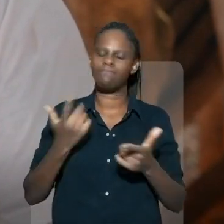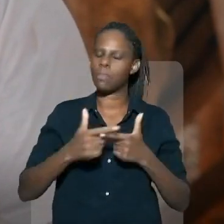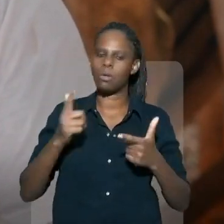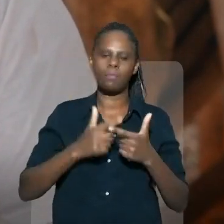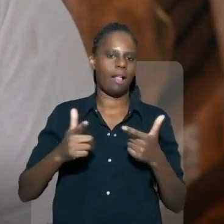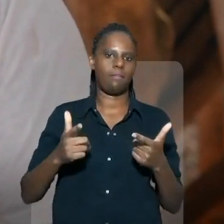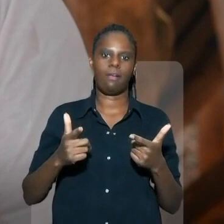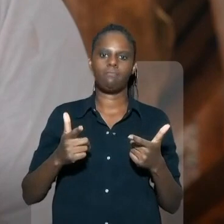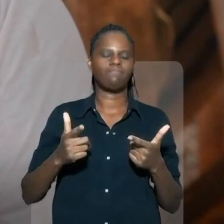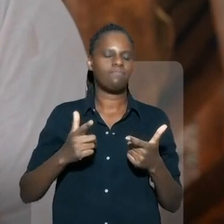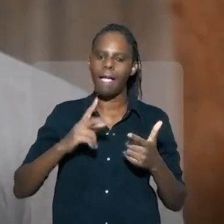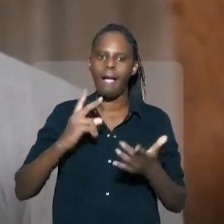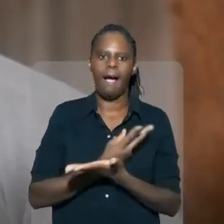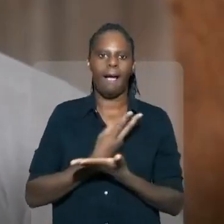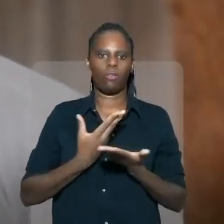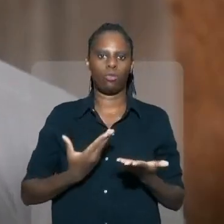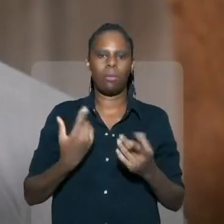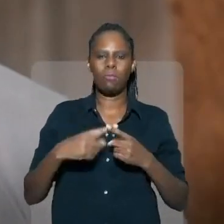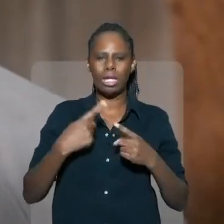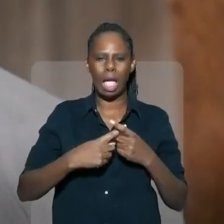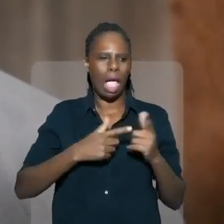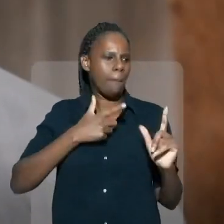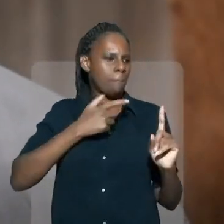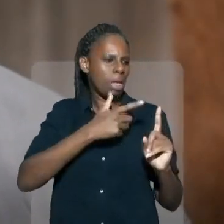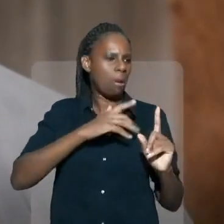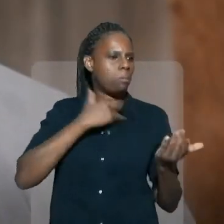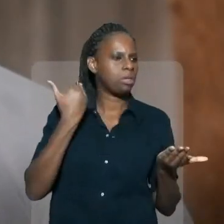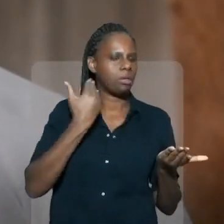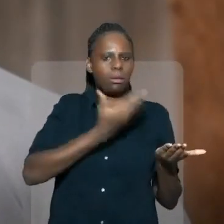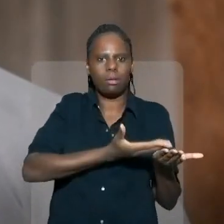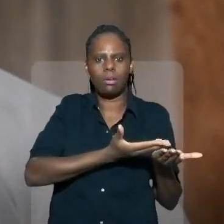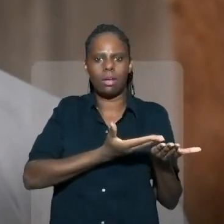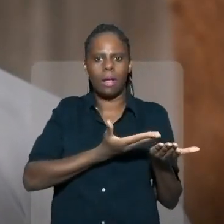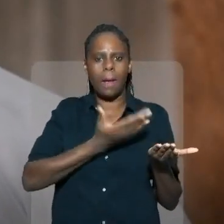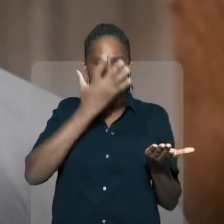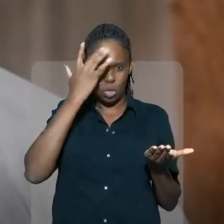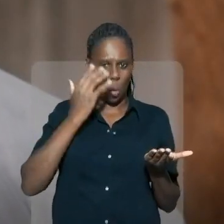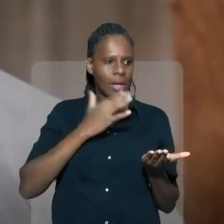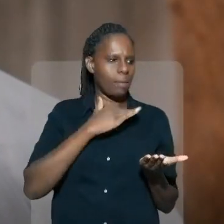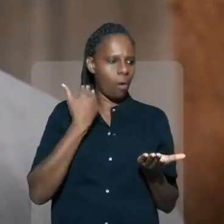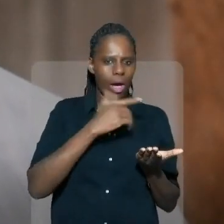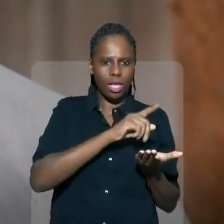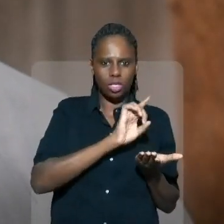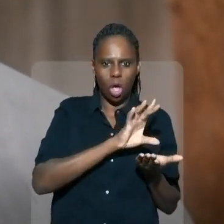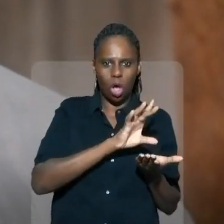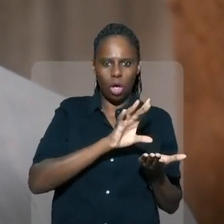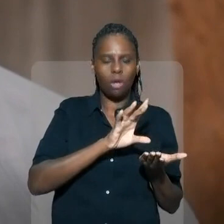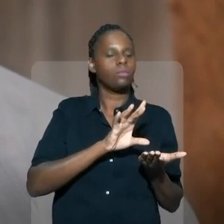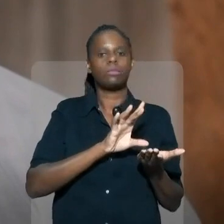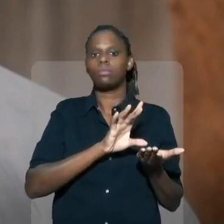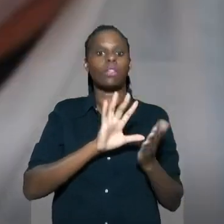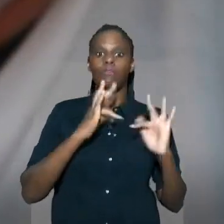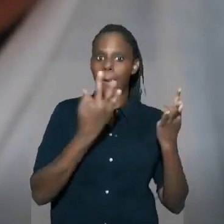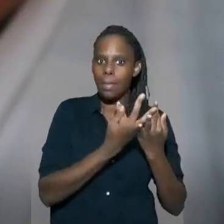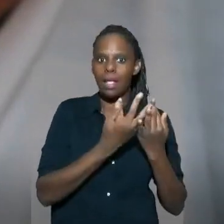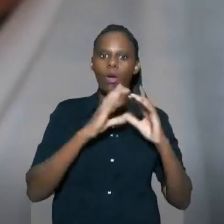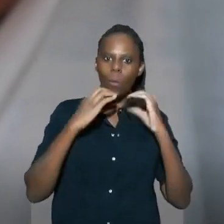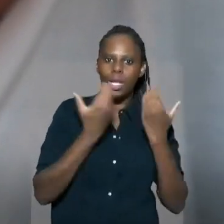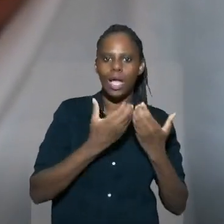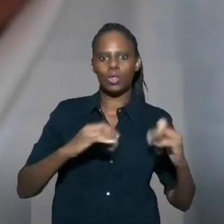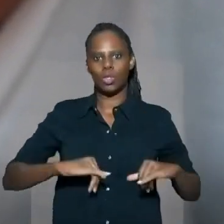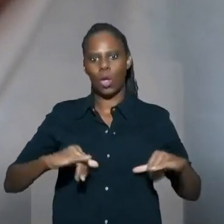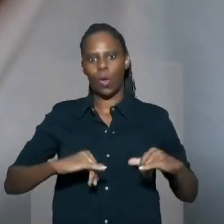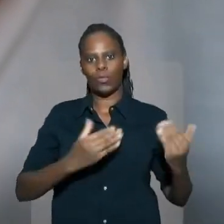ele está totalmente equivocado. Ela tira vida, é só a pessoa que é vítima dela que vai, não. A família vai, a